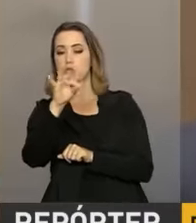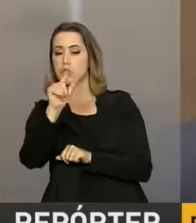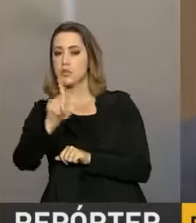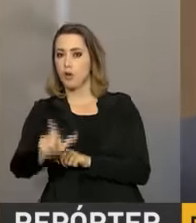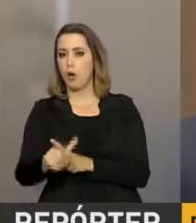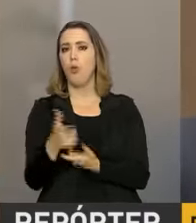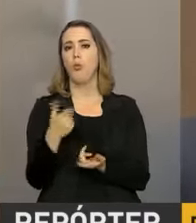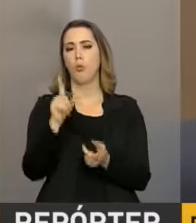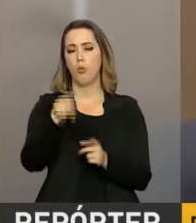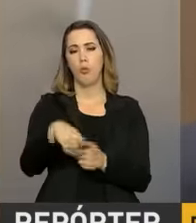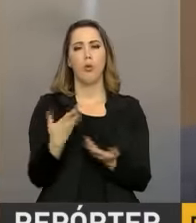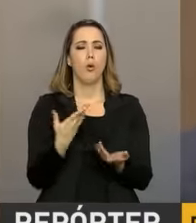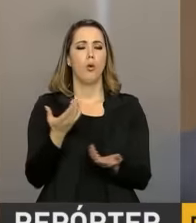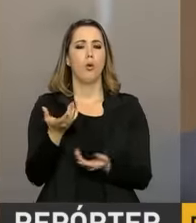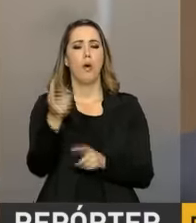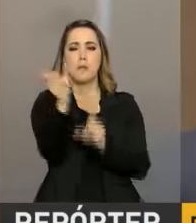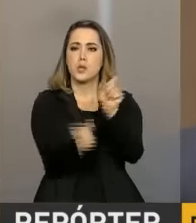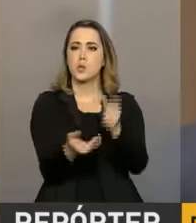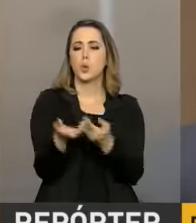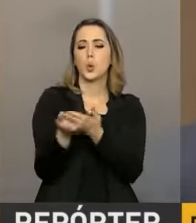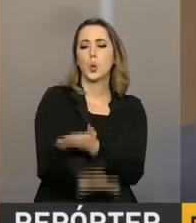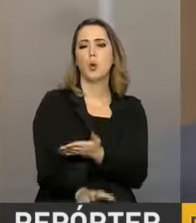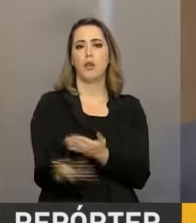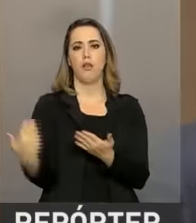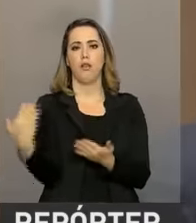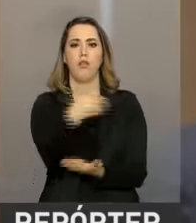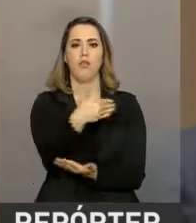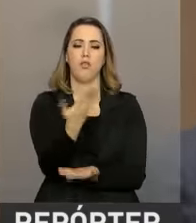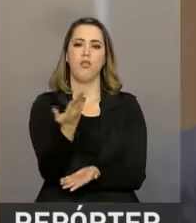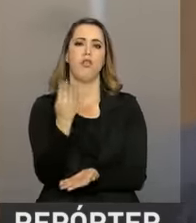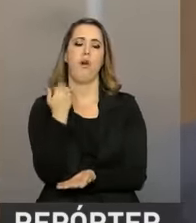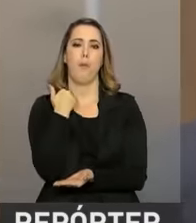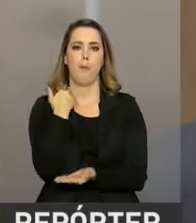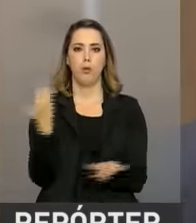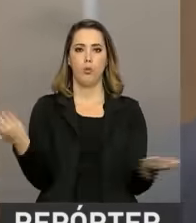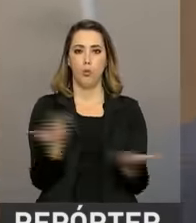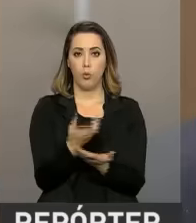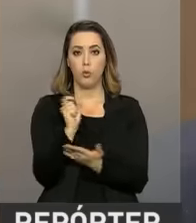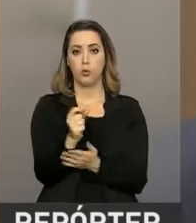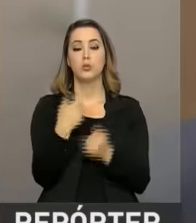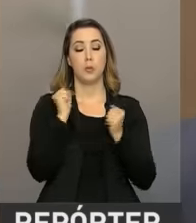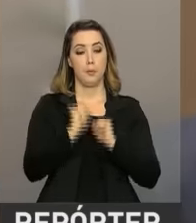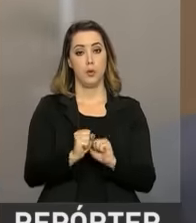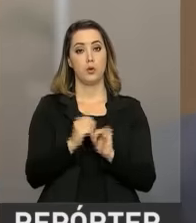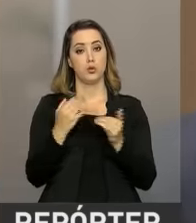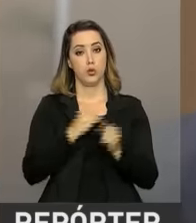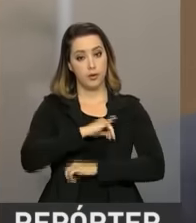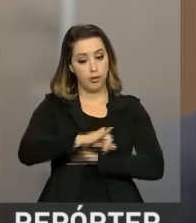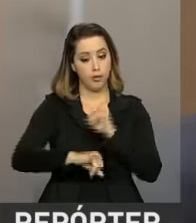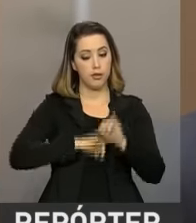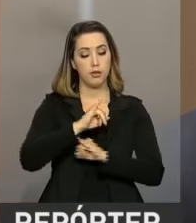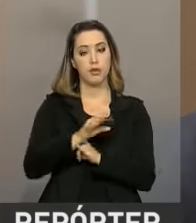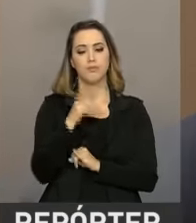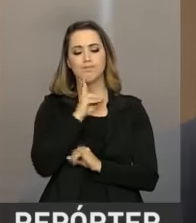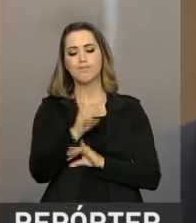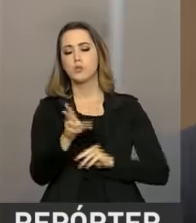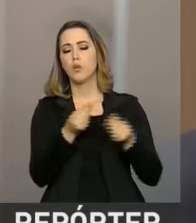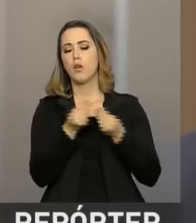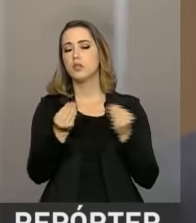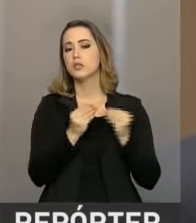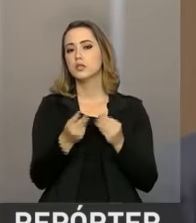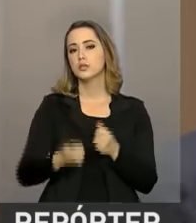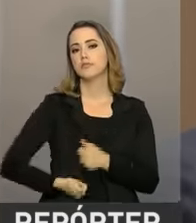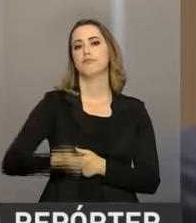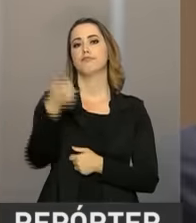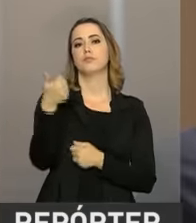banco. Então, que nós estamos fazendo, na verdade, hoje é muito mais ofertando a esse cliente um canal onde ele possa definir o seu relacionamento, a sua